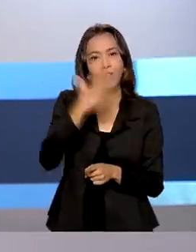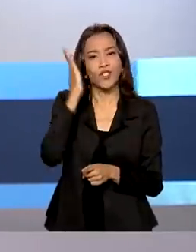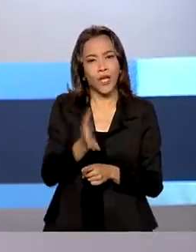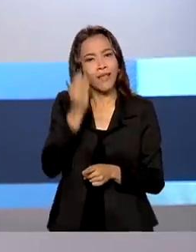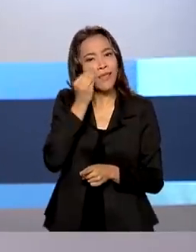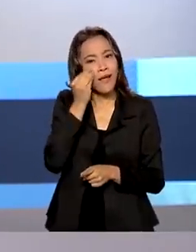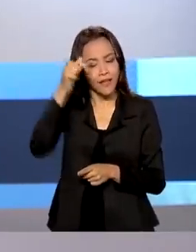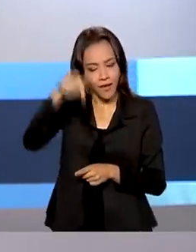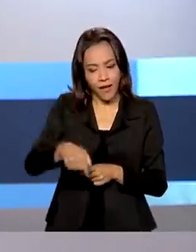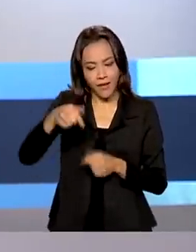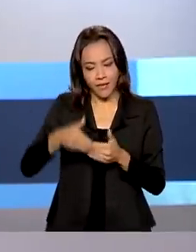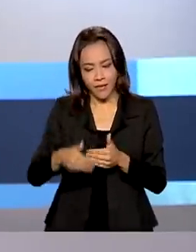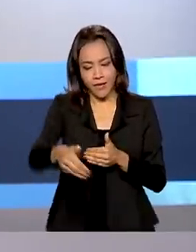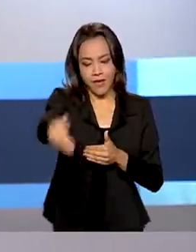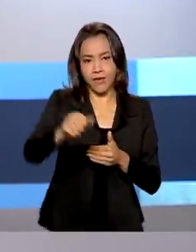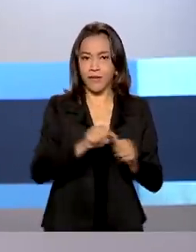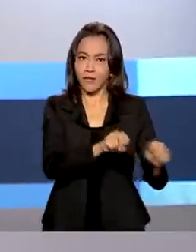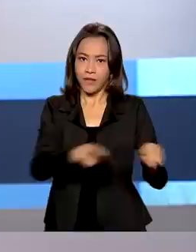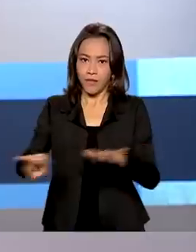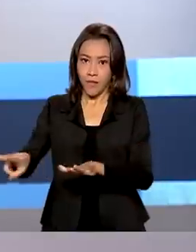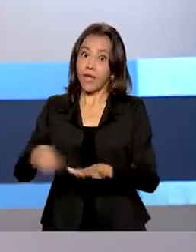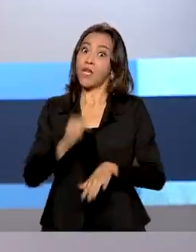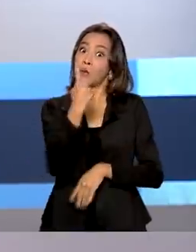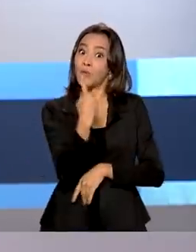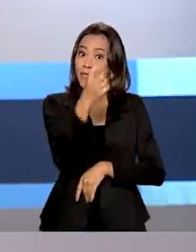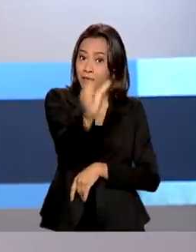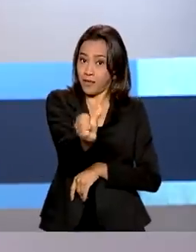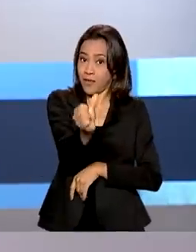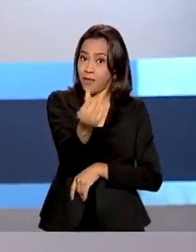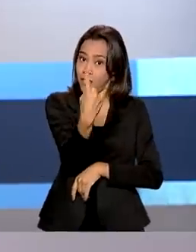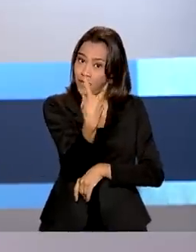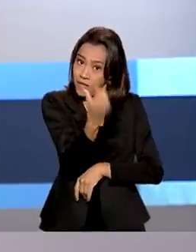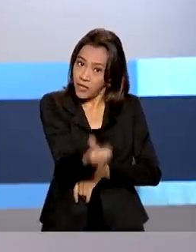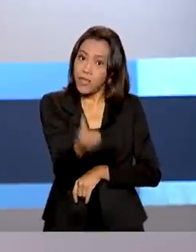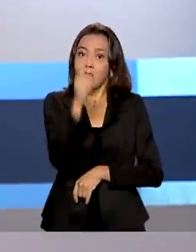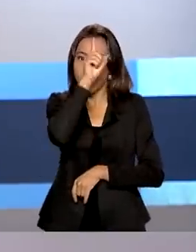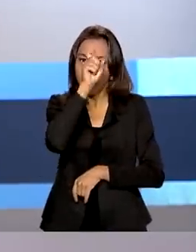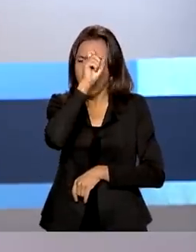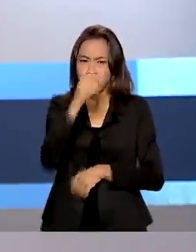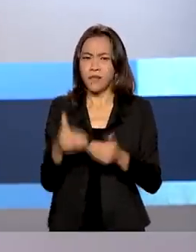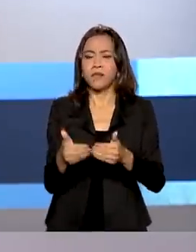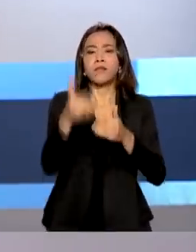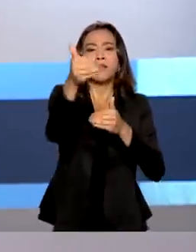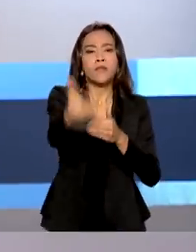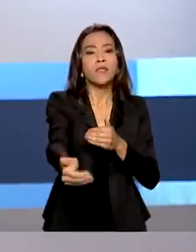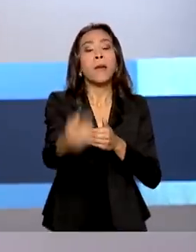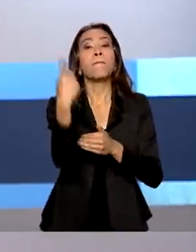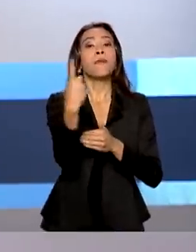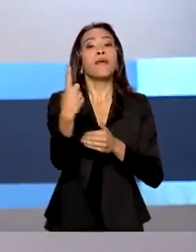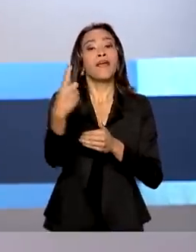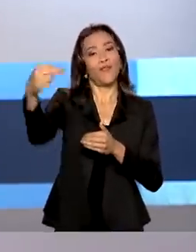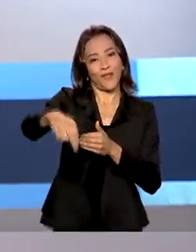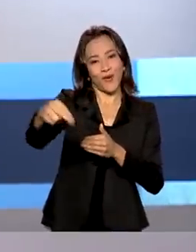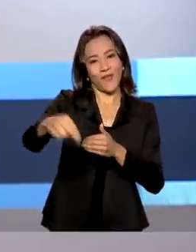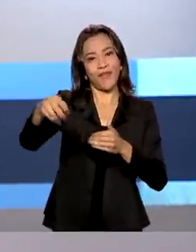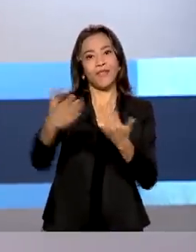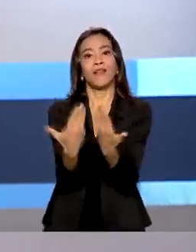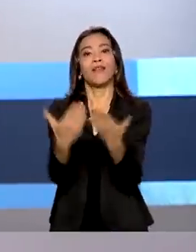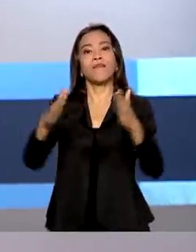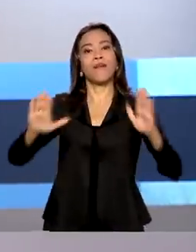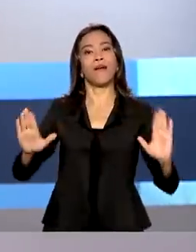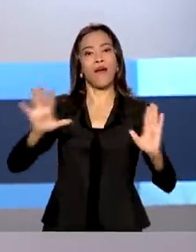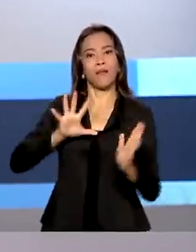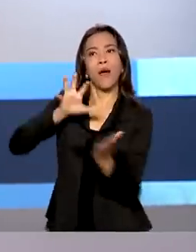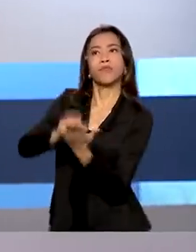semana e é realizada com 16 hospitais. A partir de 1º de novembro, a plataforma será liberada para o cadastramento de